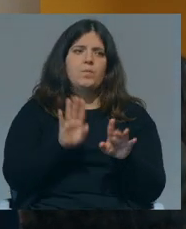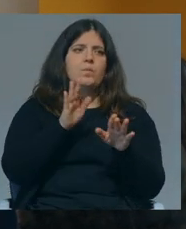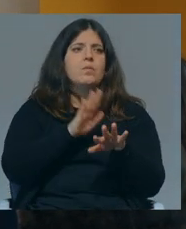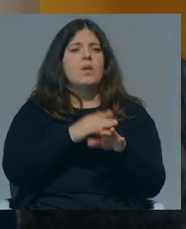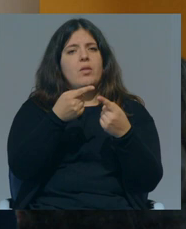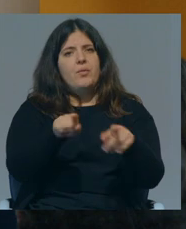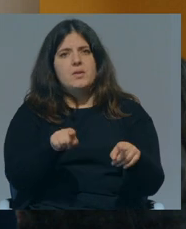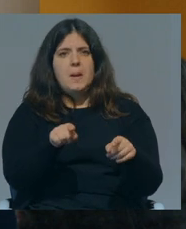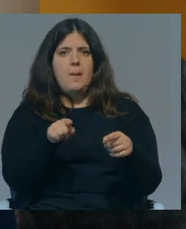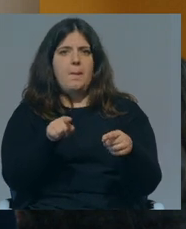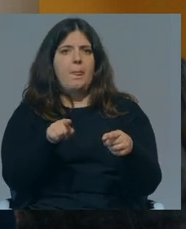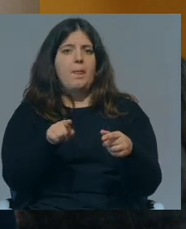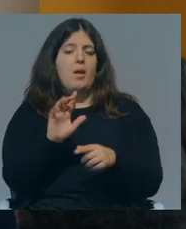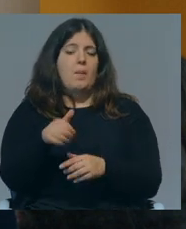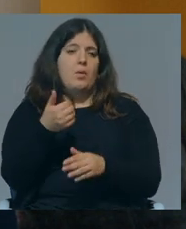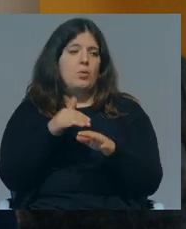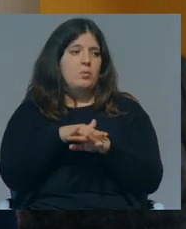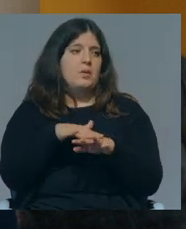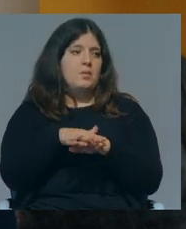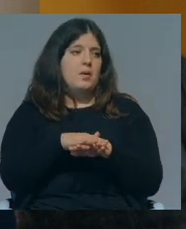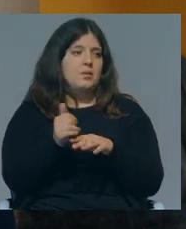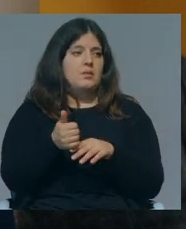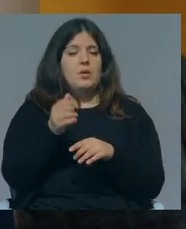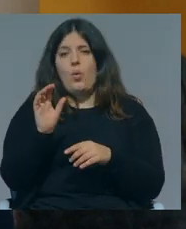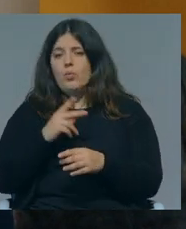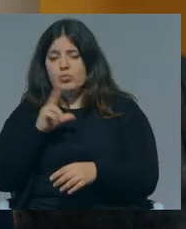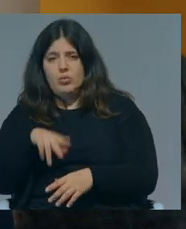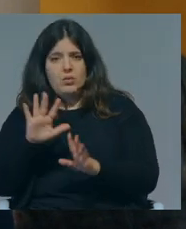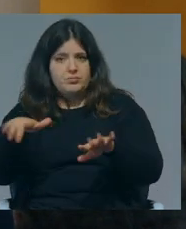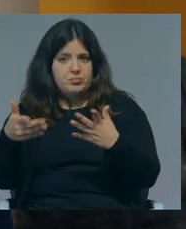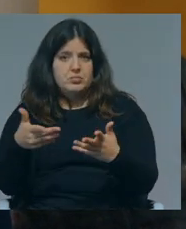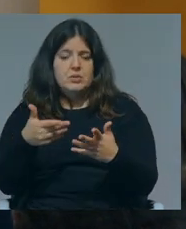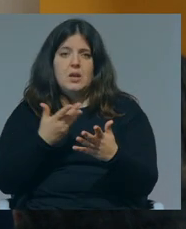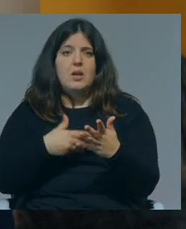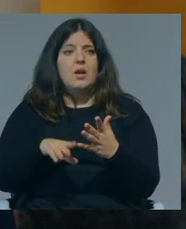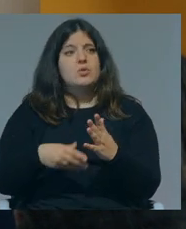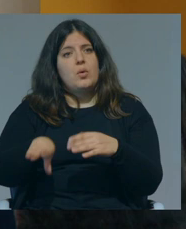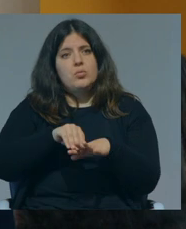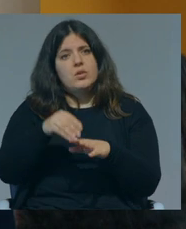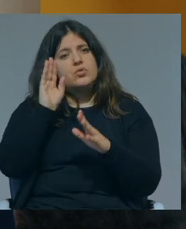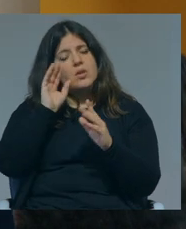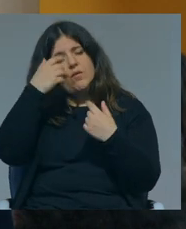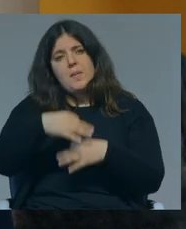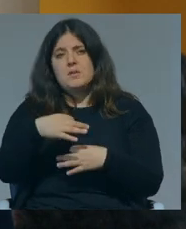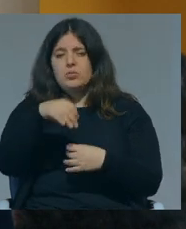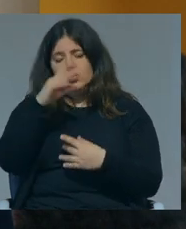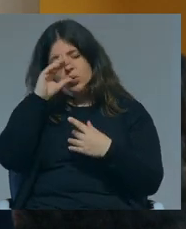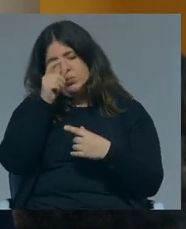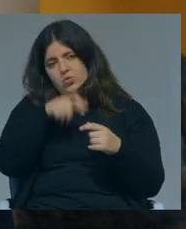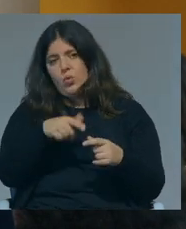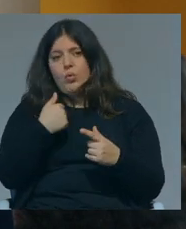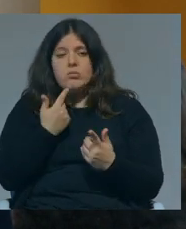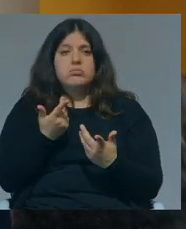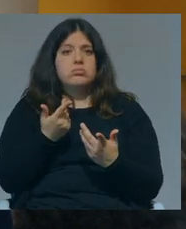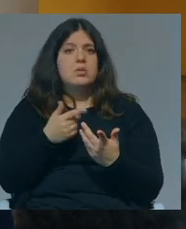diferença depois, melhor conteúdo matemático e melhor conteúdo português, o que for, são componentes importantes da formação de um indivíduo e a nossa ensino público